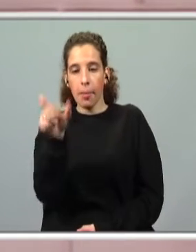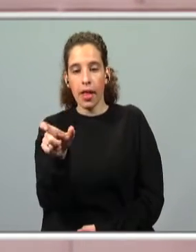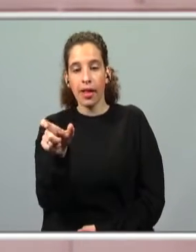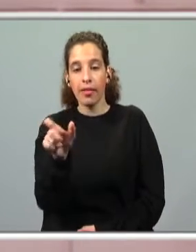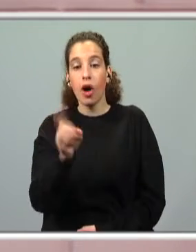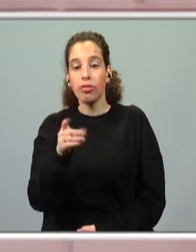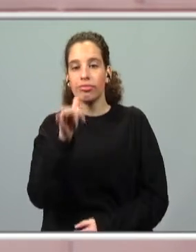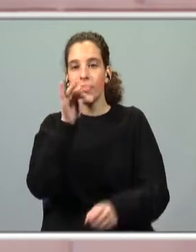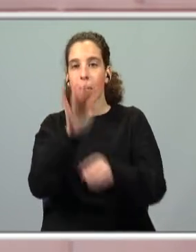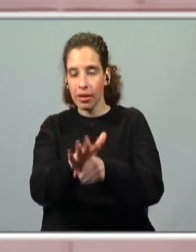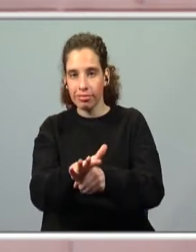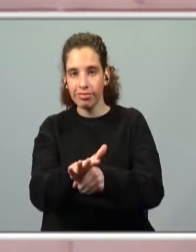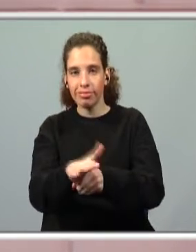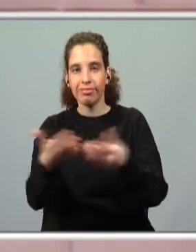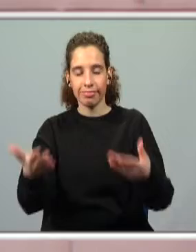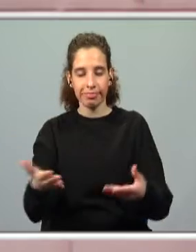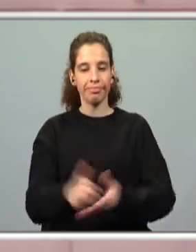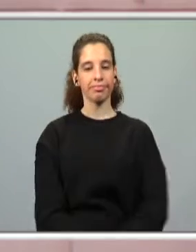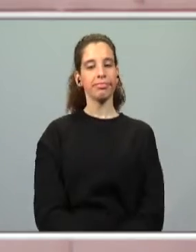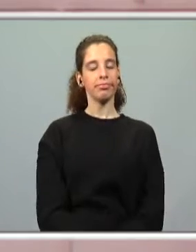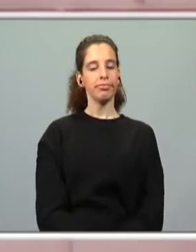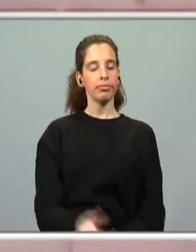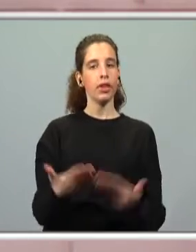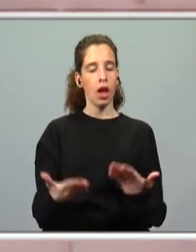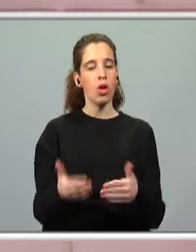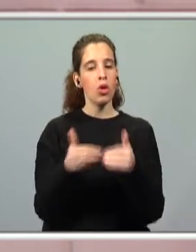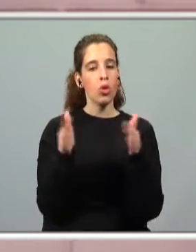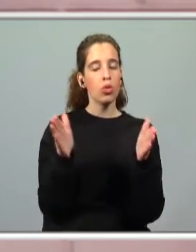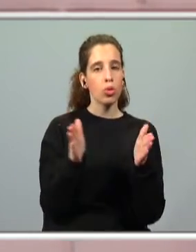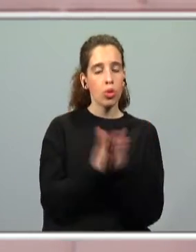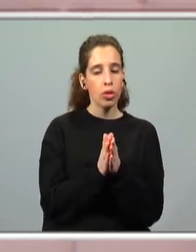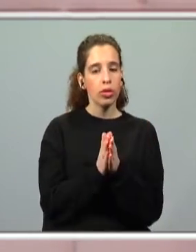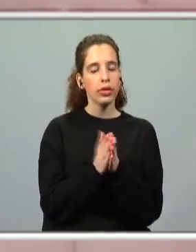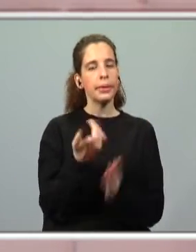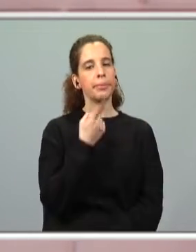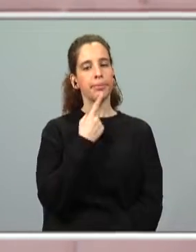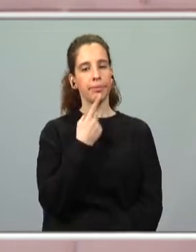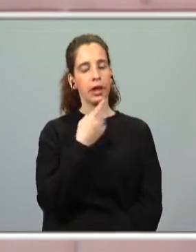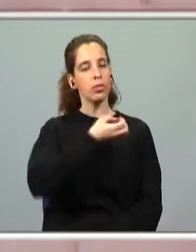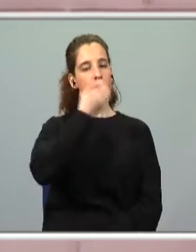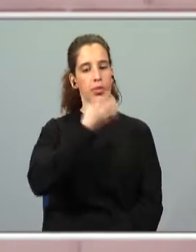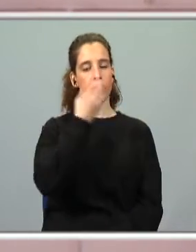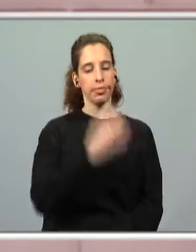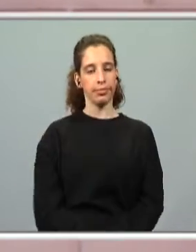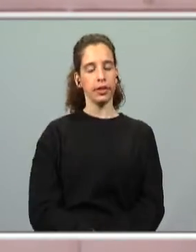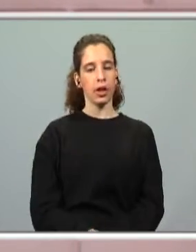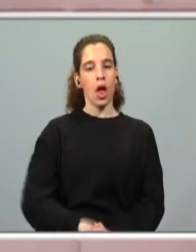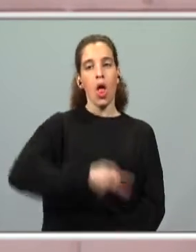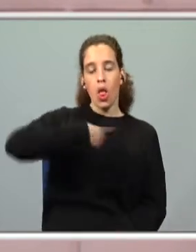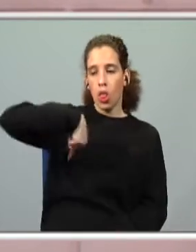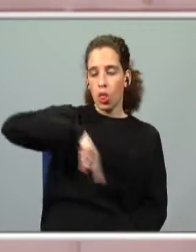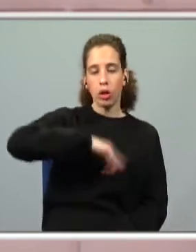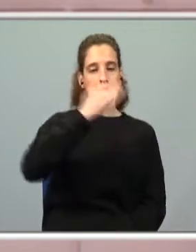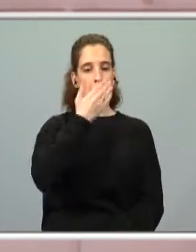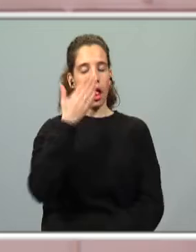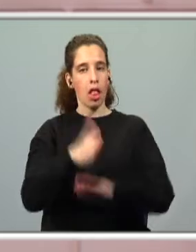mar. Então, ficámos todos a perceber. Muito bem. Nós, no bloco